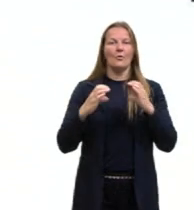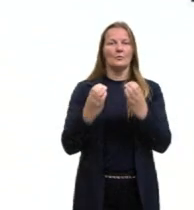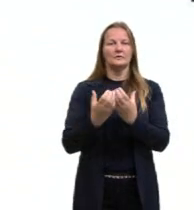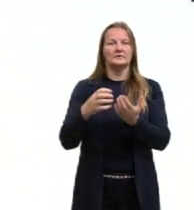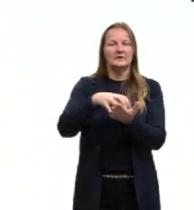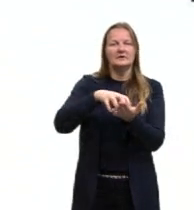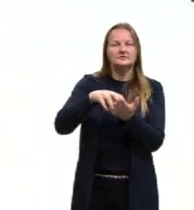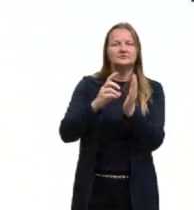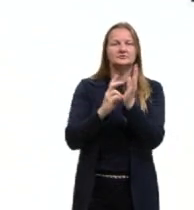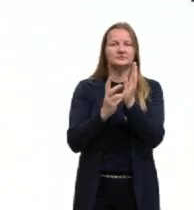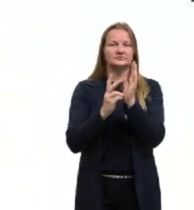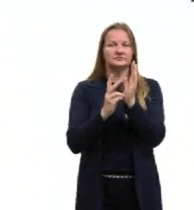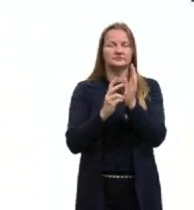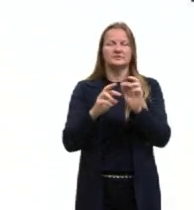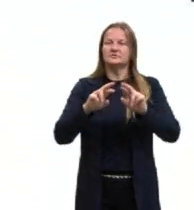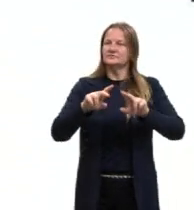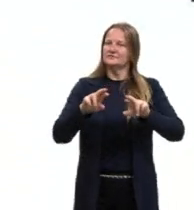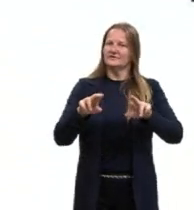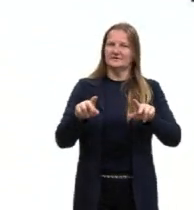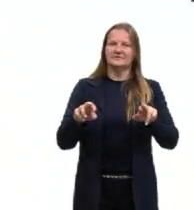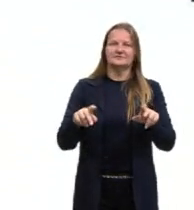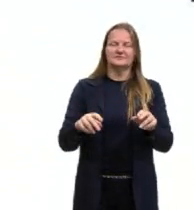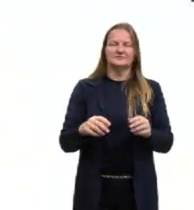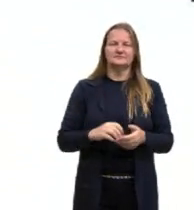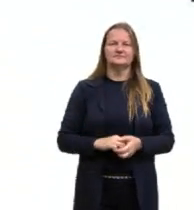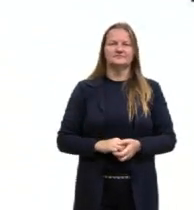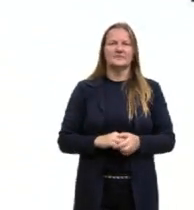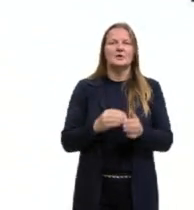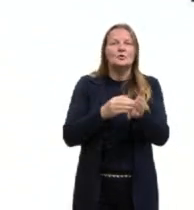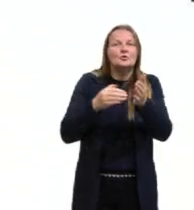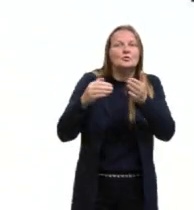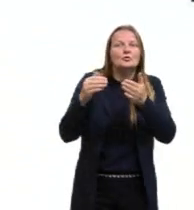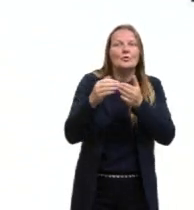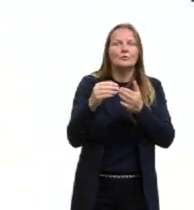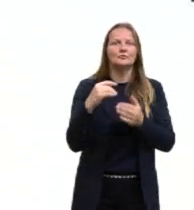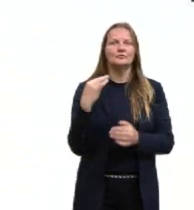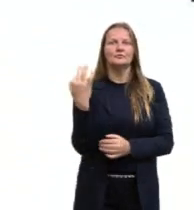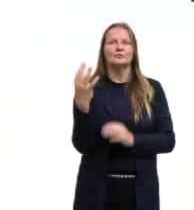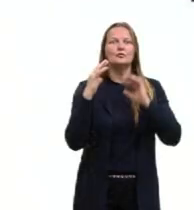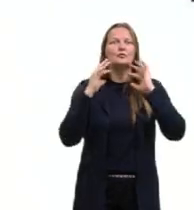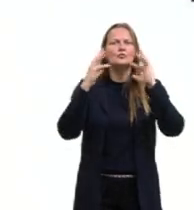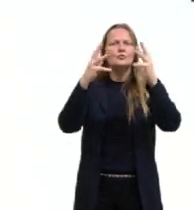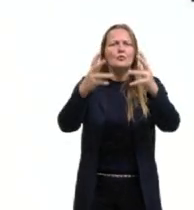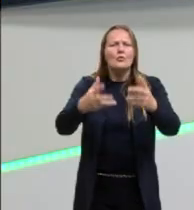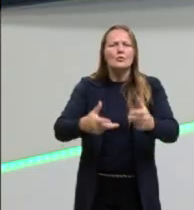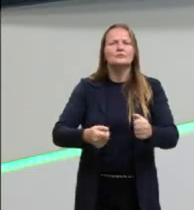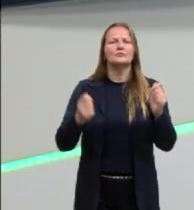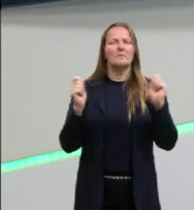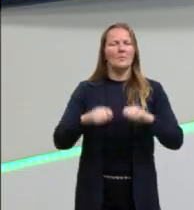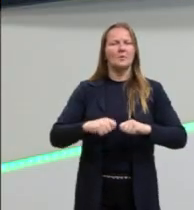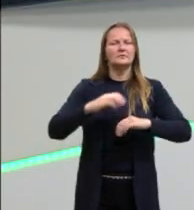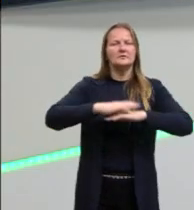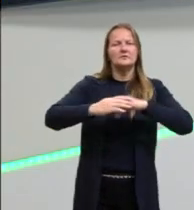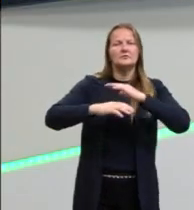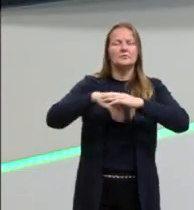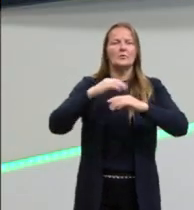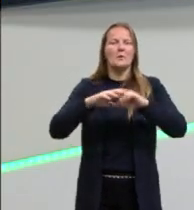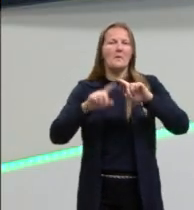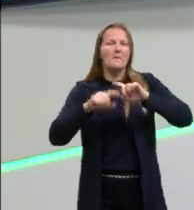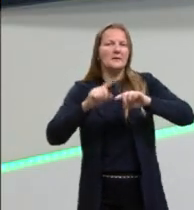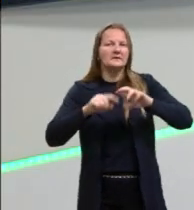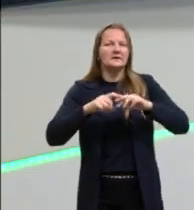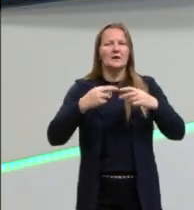comunidade indígena, todos são artistas, todos podem construir objetos